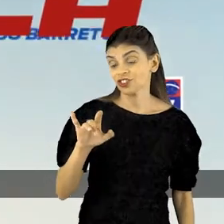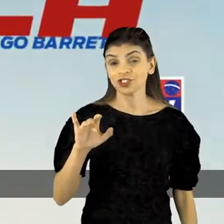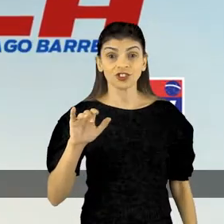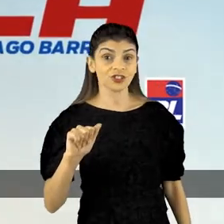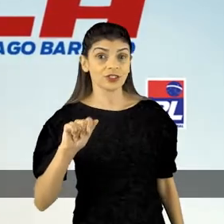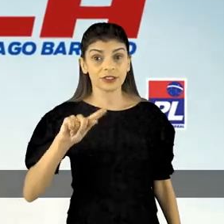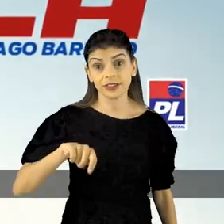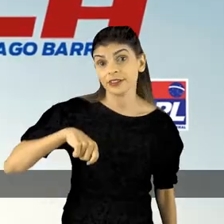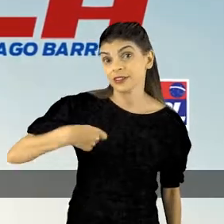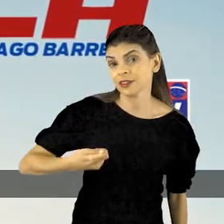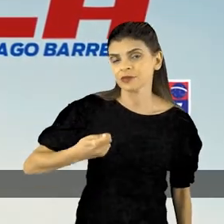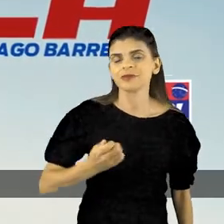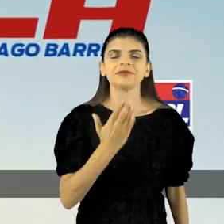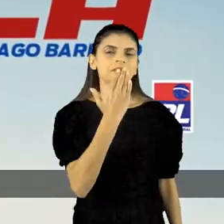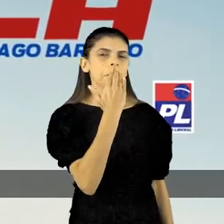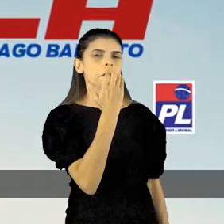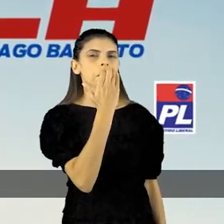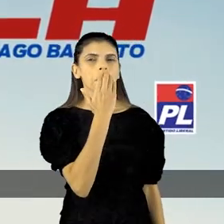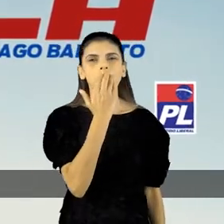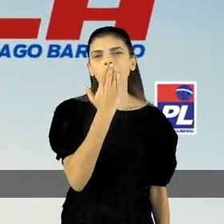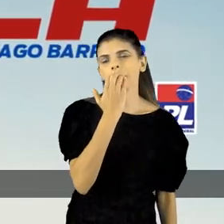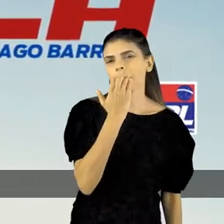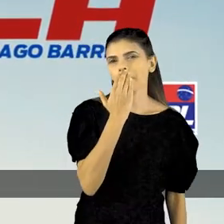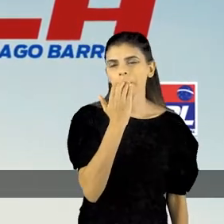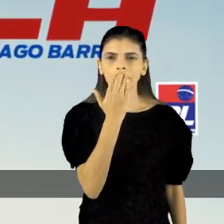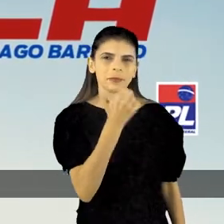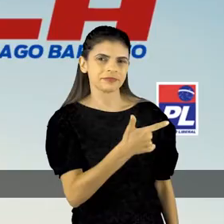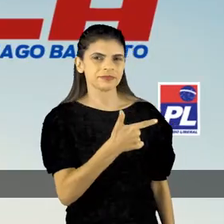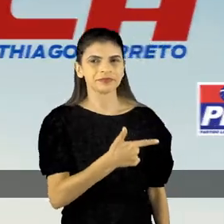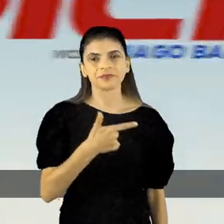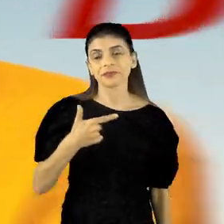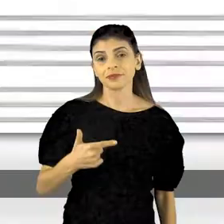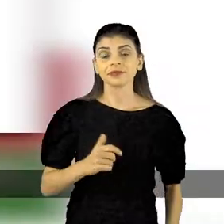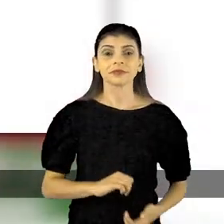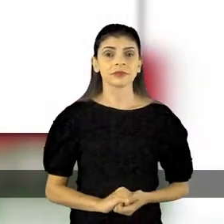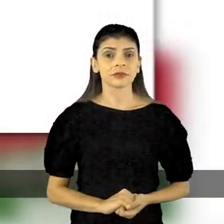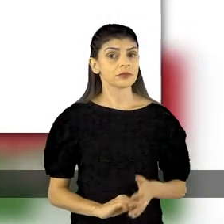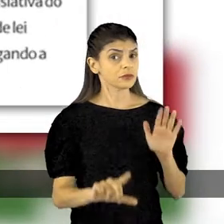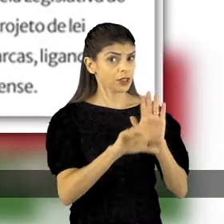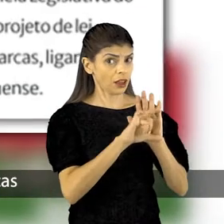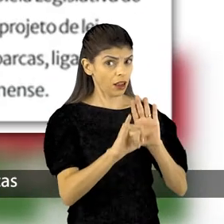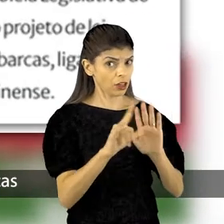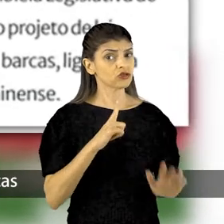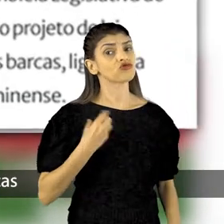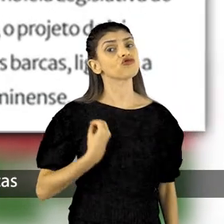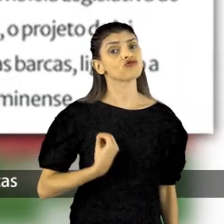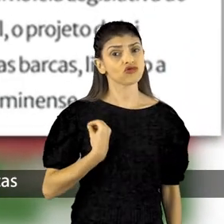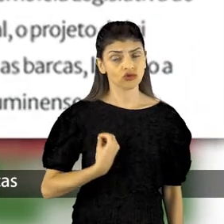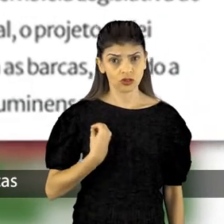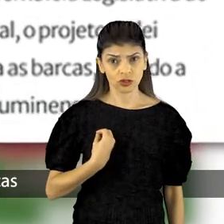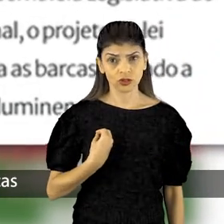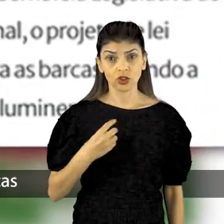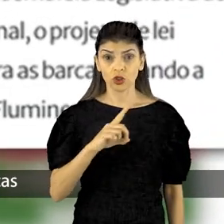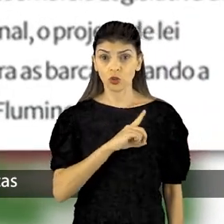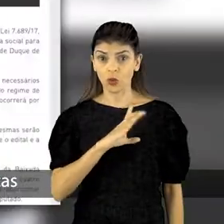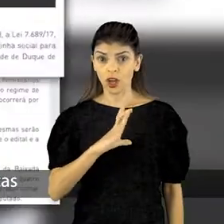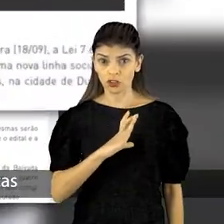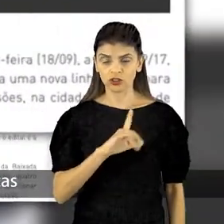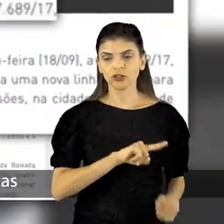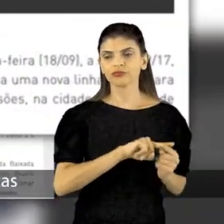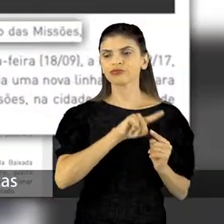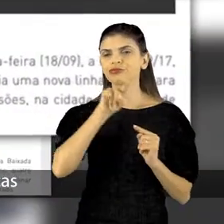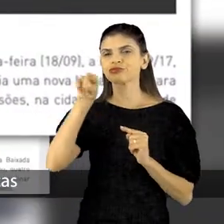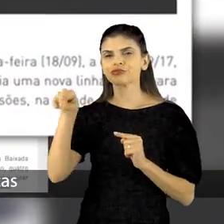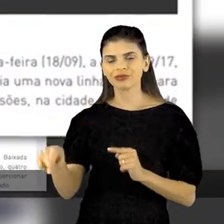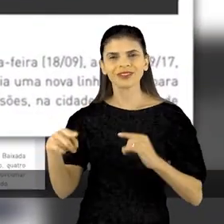Agora é lei. Ligar Duque de Caxias até o centro